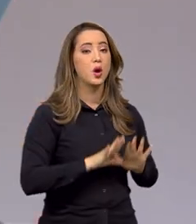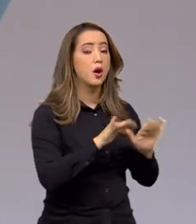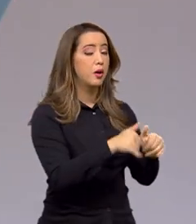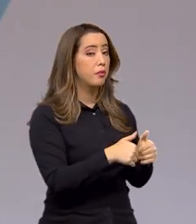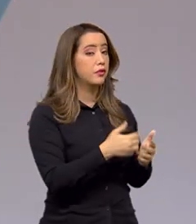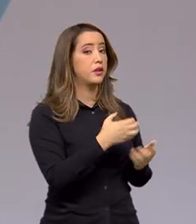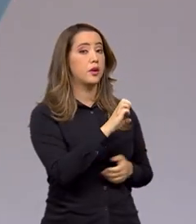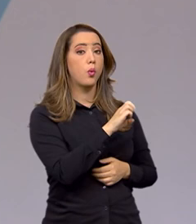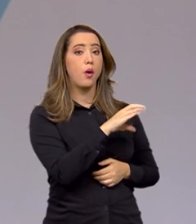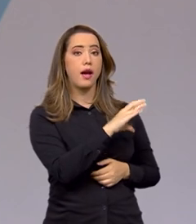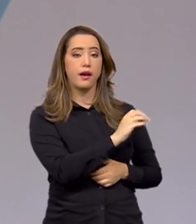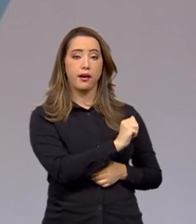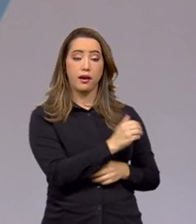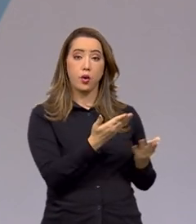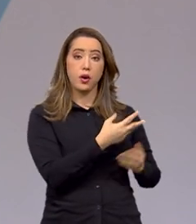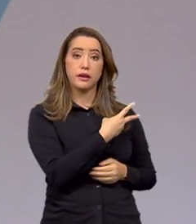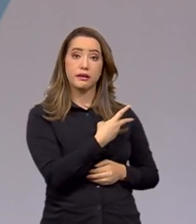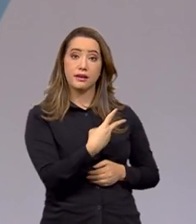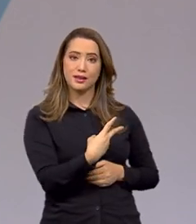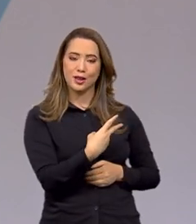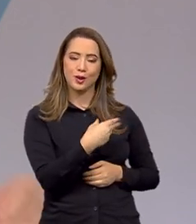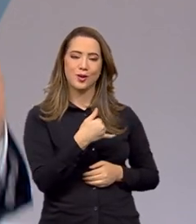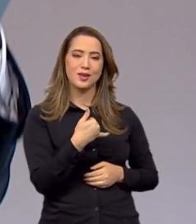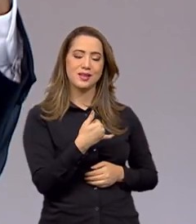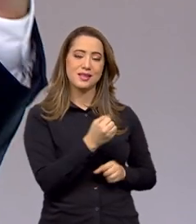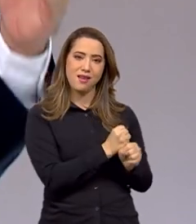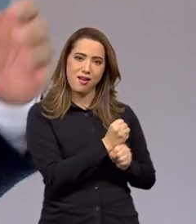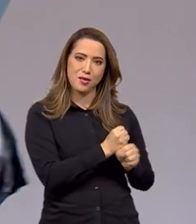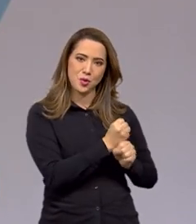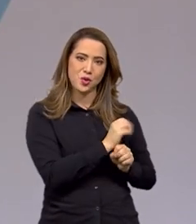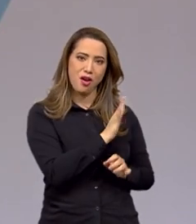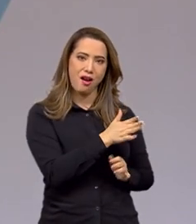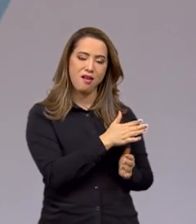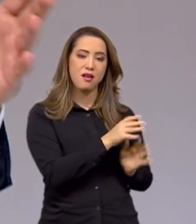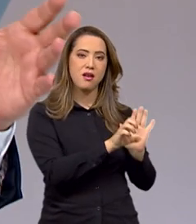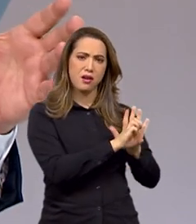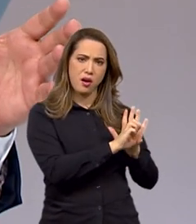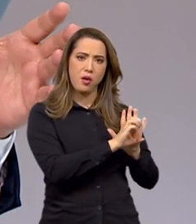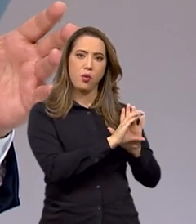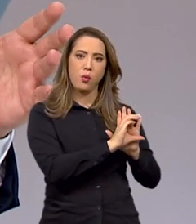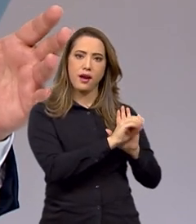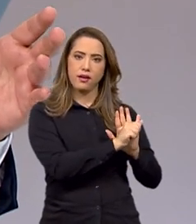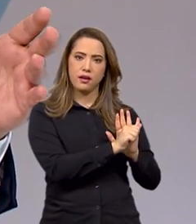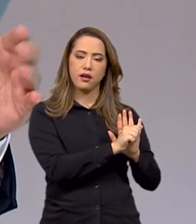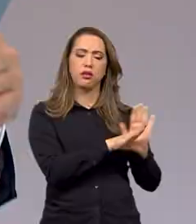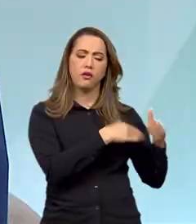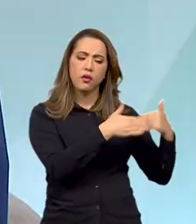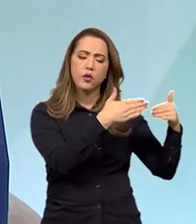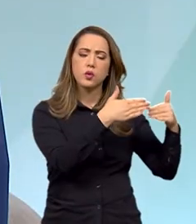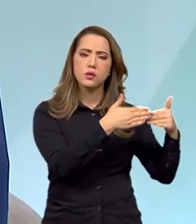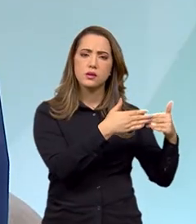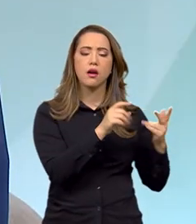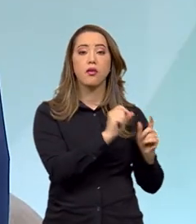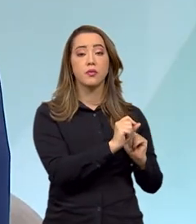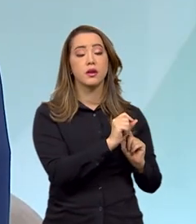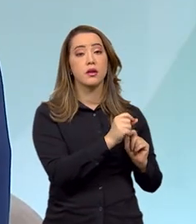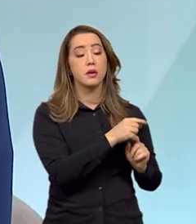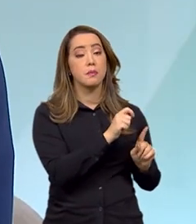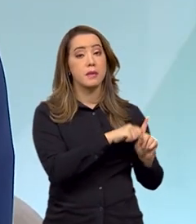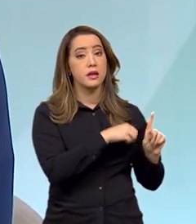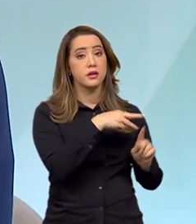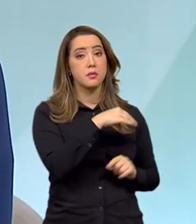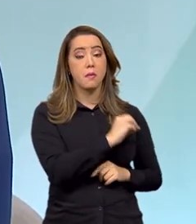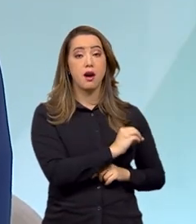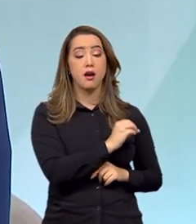32 anos agora, em julho. Houve uma evolução, penso eu, nesse período. Esse maio laranja